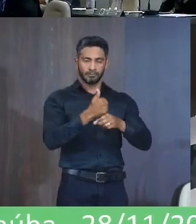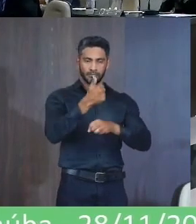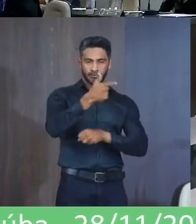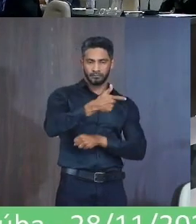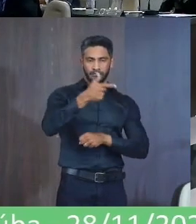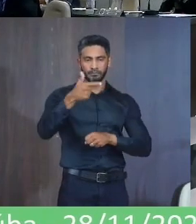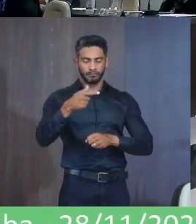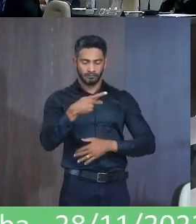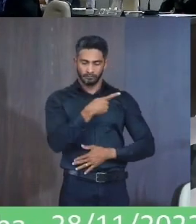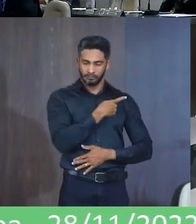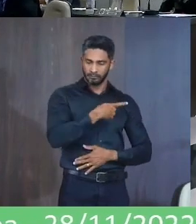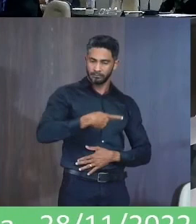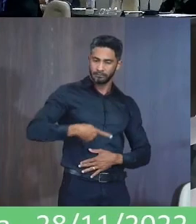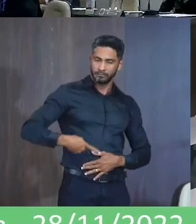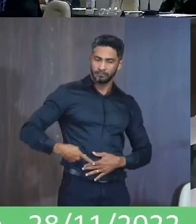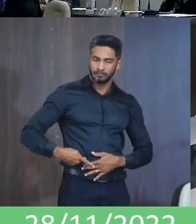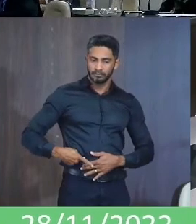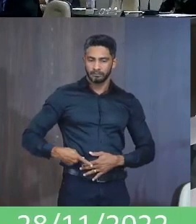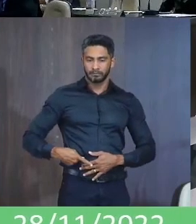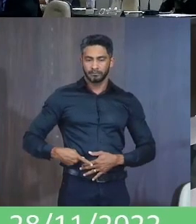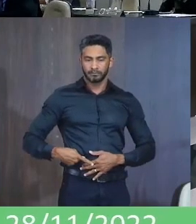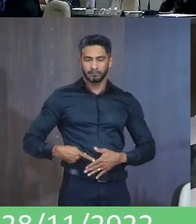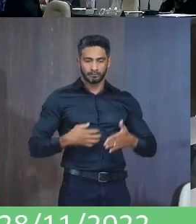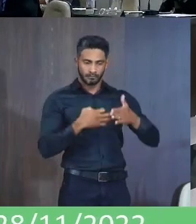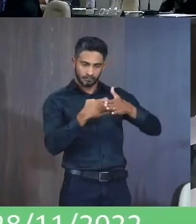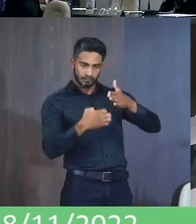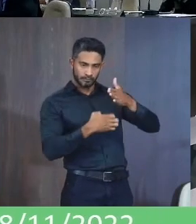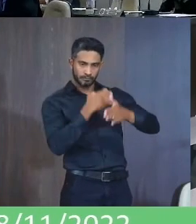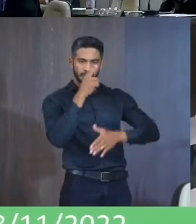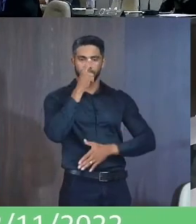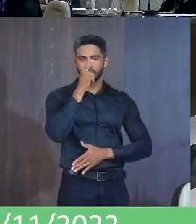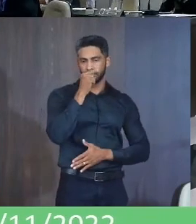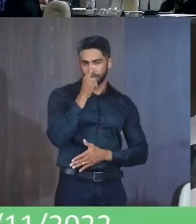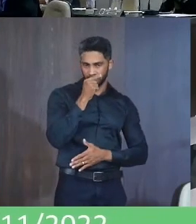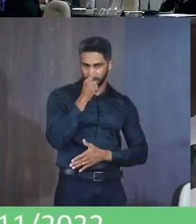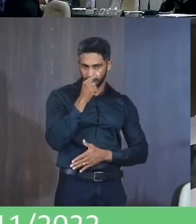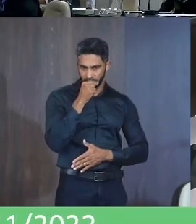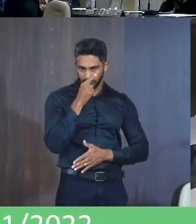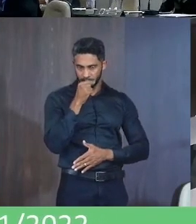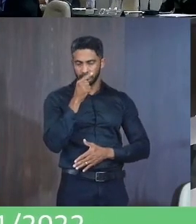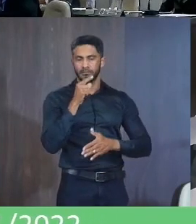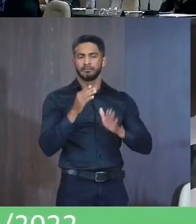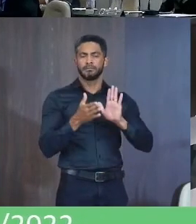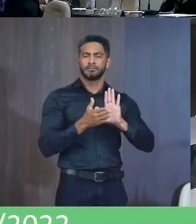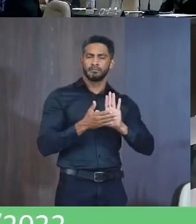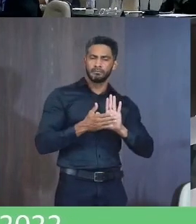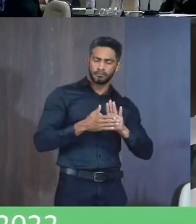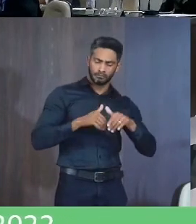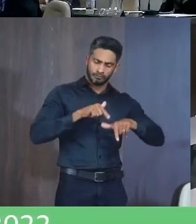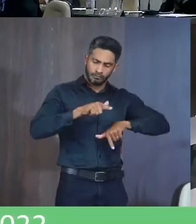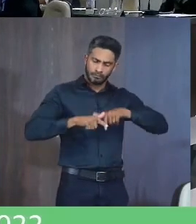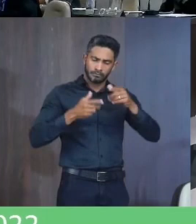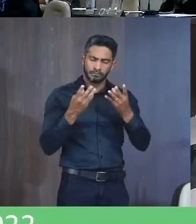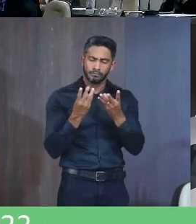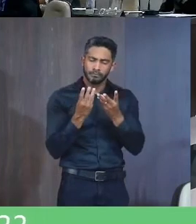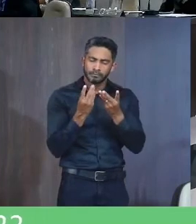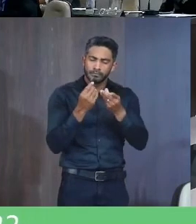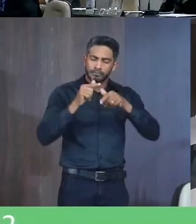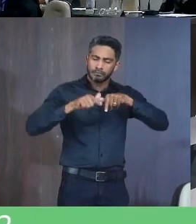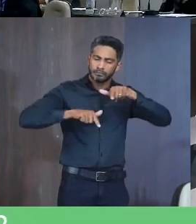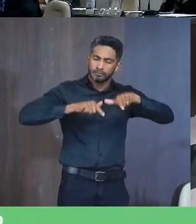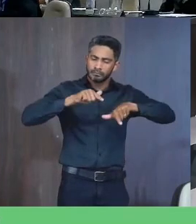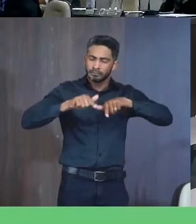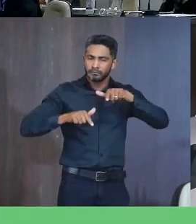Excelente Senhor Presidente A Copasa Minas Gerais Alinhada Ao propósito De atuar Com excelência Na prestação De serviços